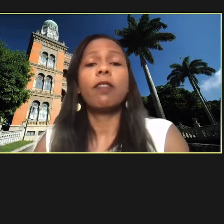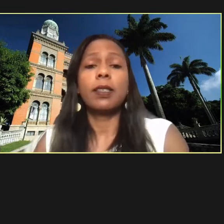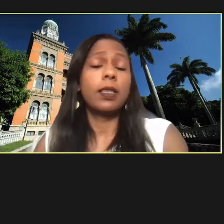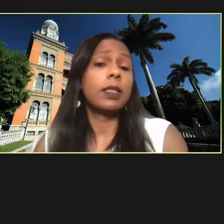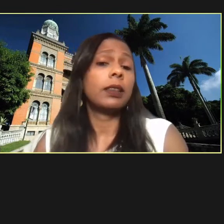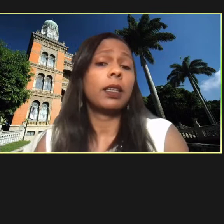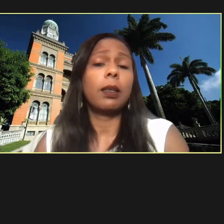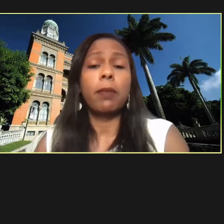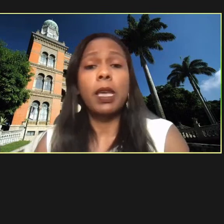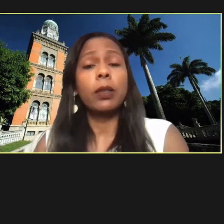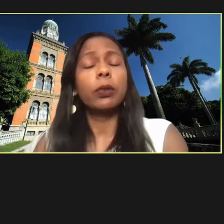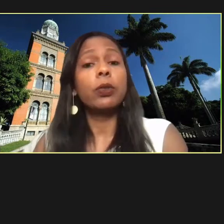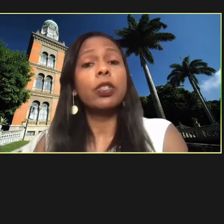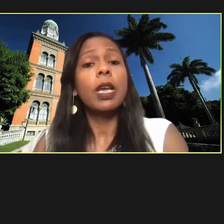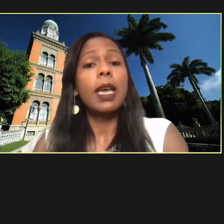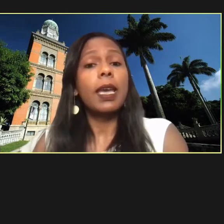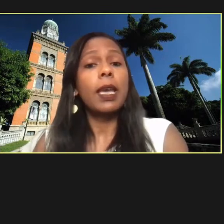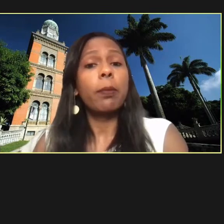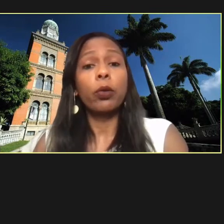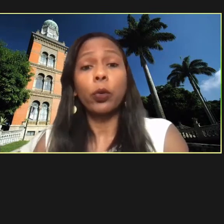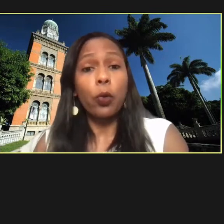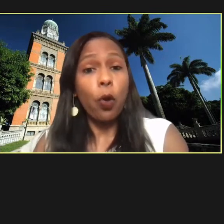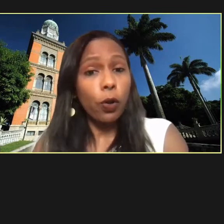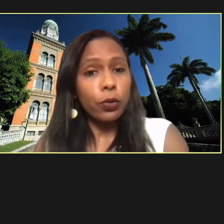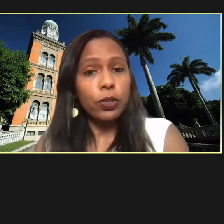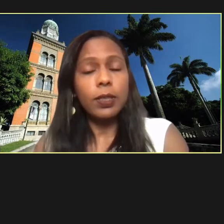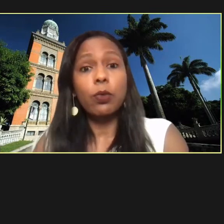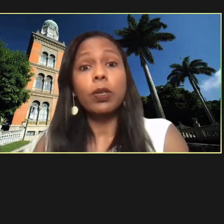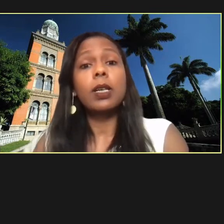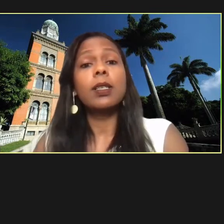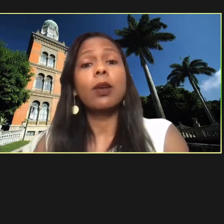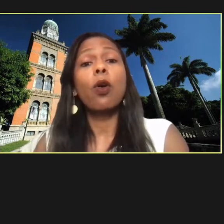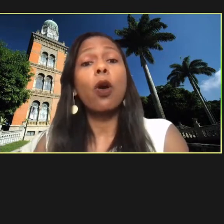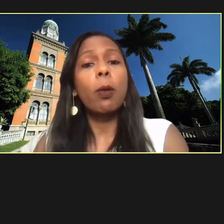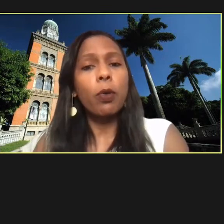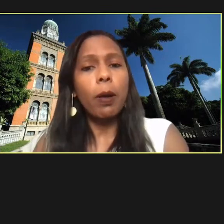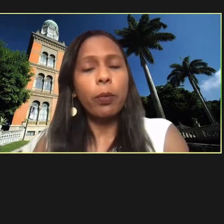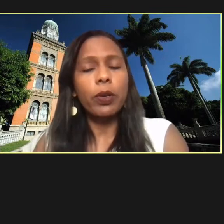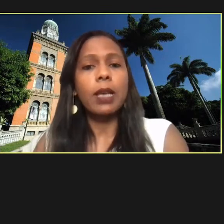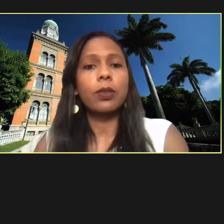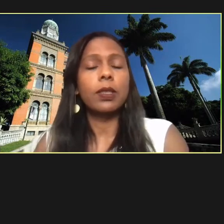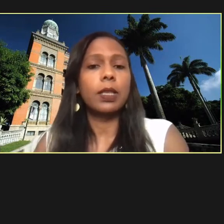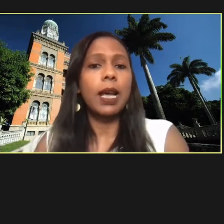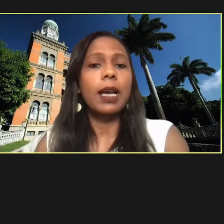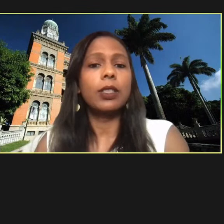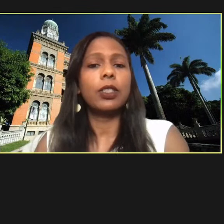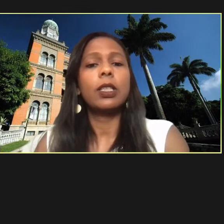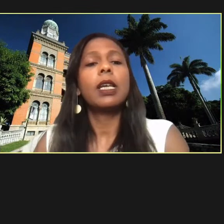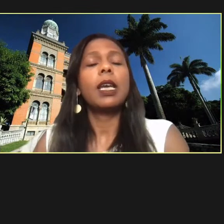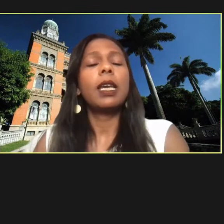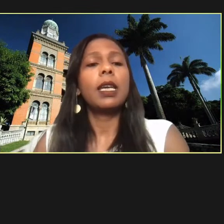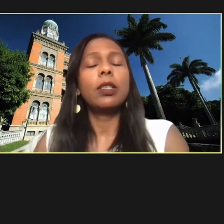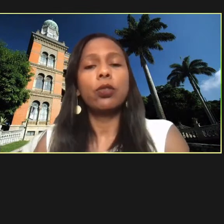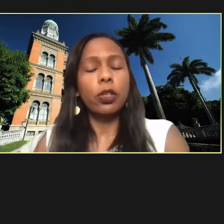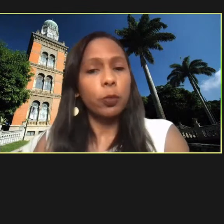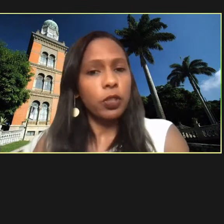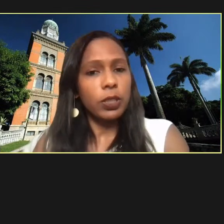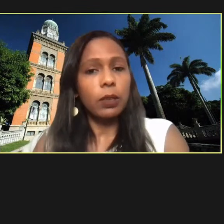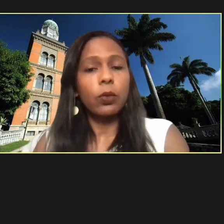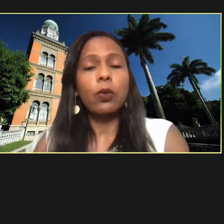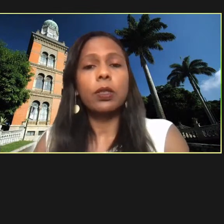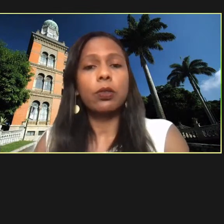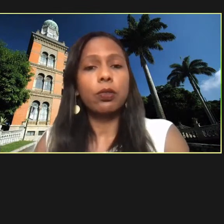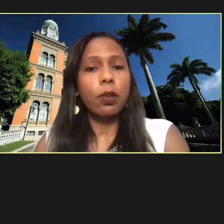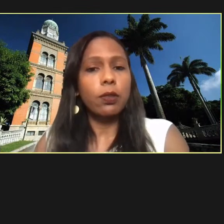vacina tratamentos protocolos de segurança como apoiar a sociedade e os nossos